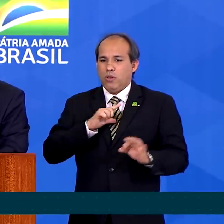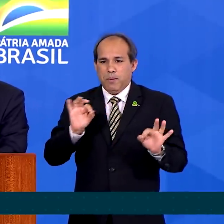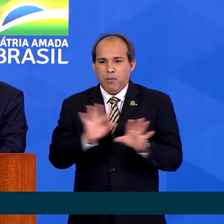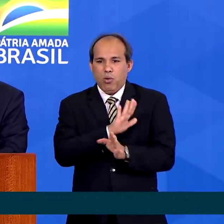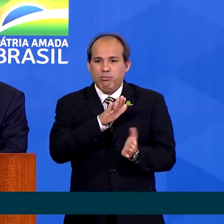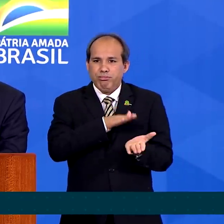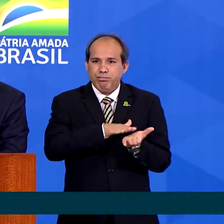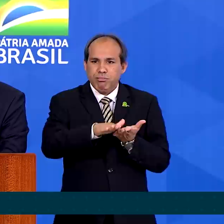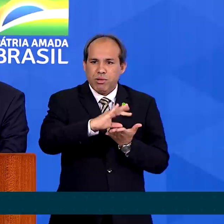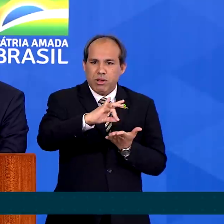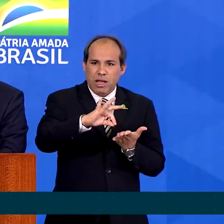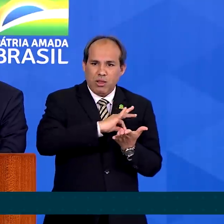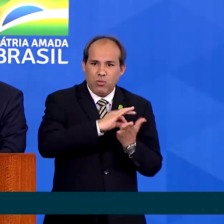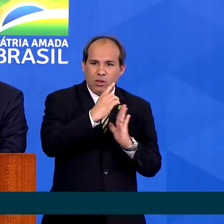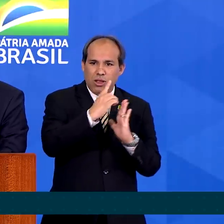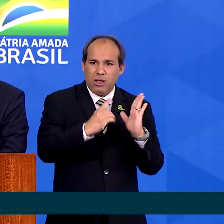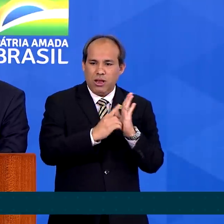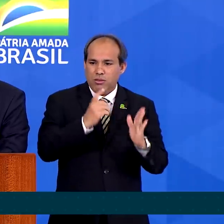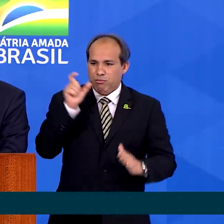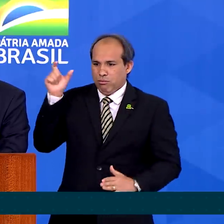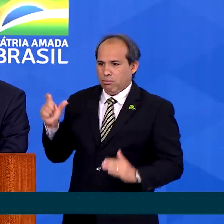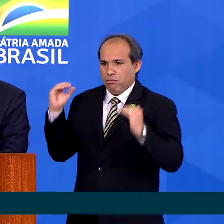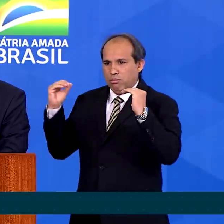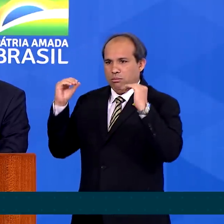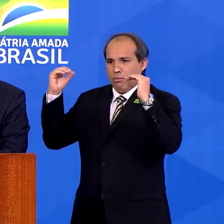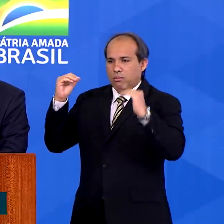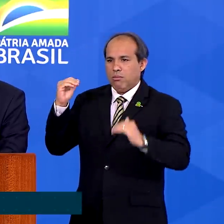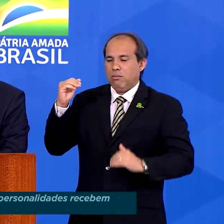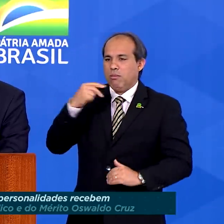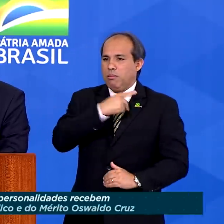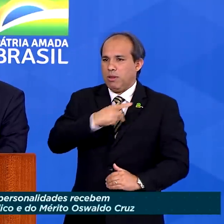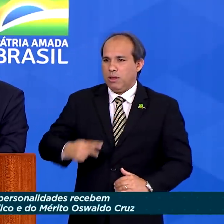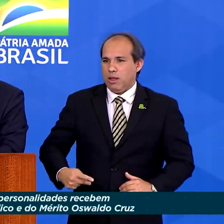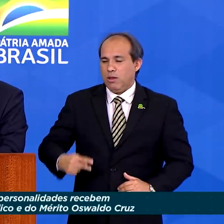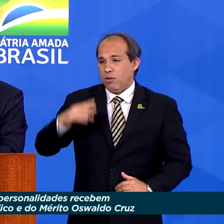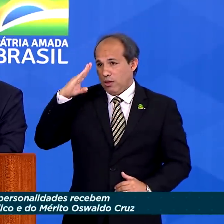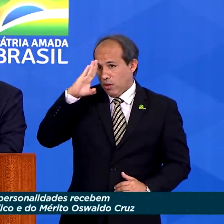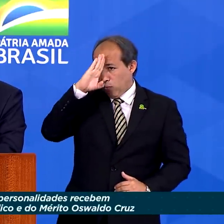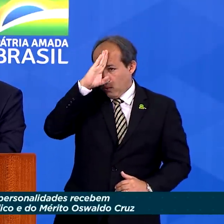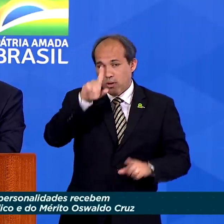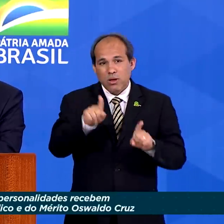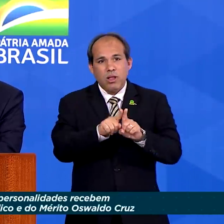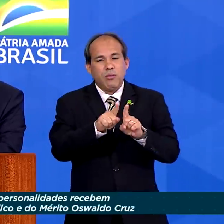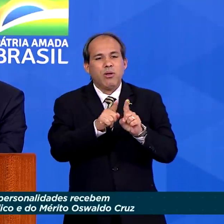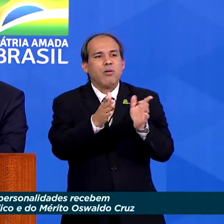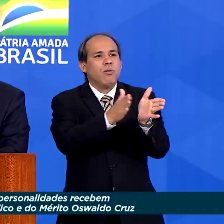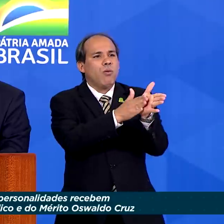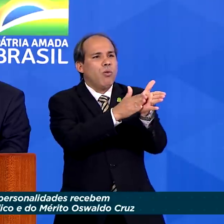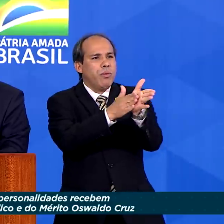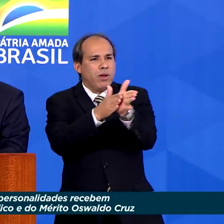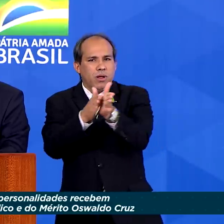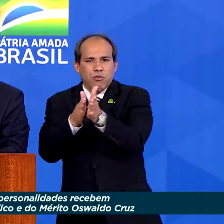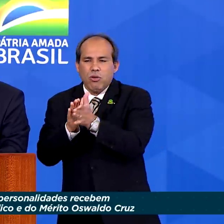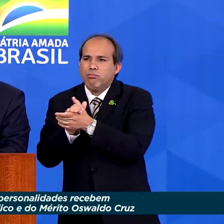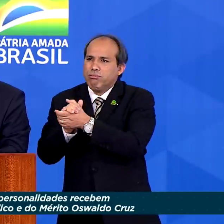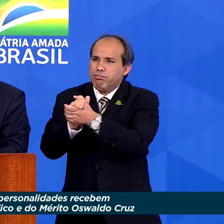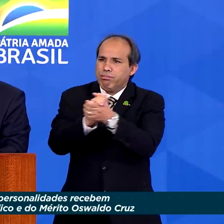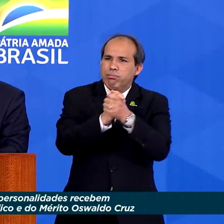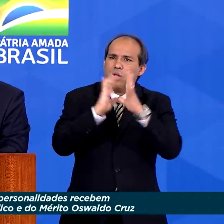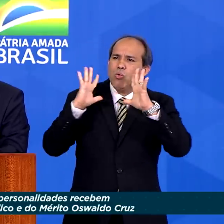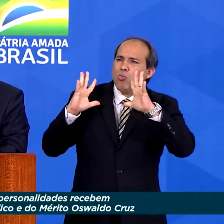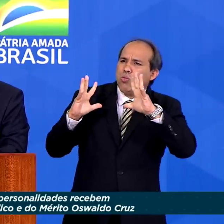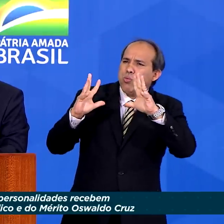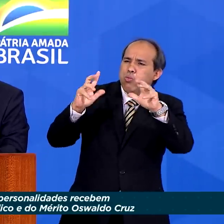excelentíssimo senhor presidente da República, Jair Messias Bolsonaro, homenageamos todos aqueles que